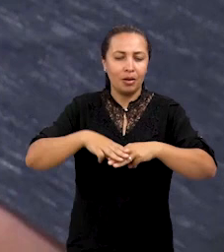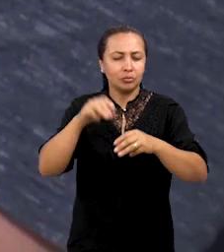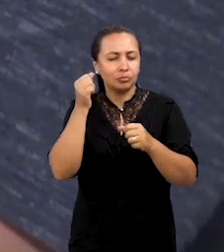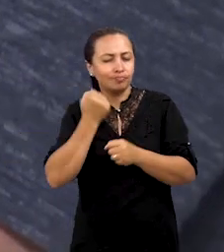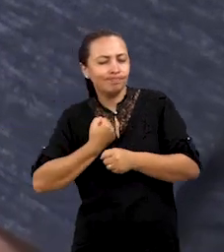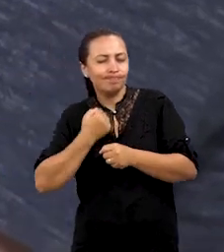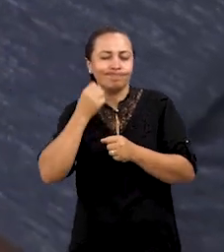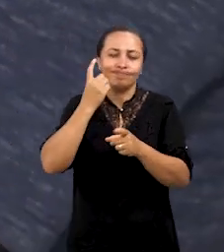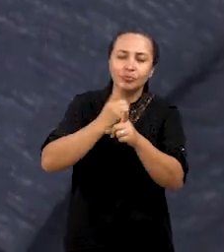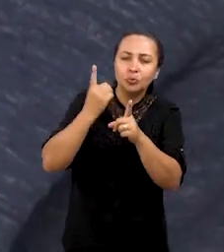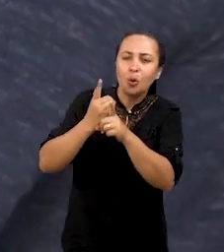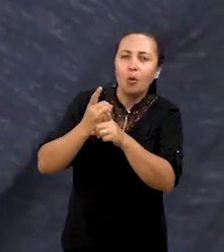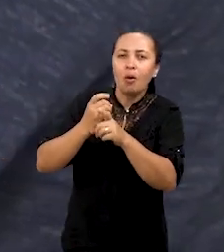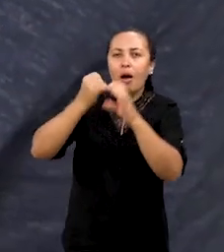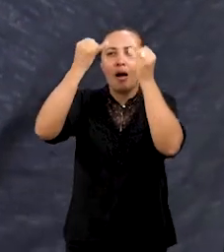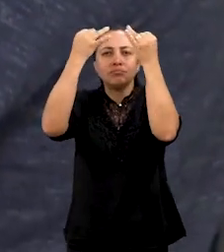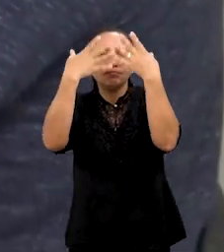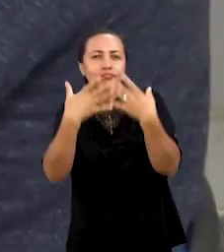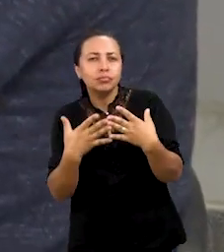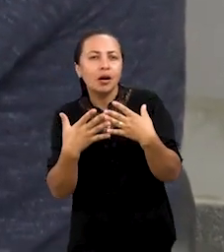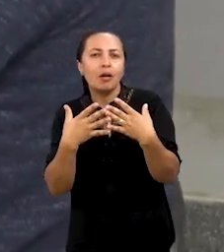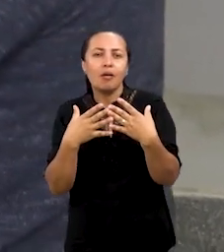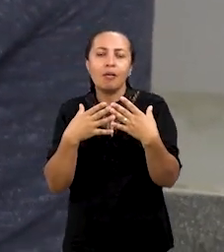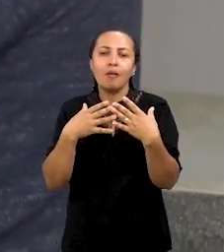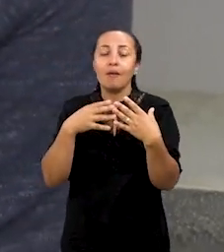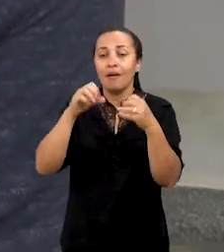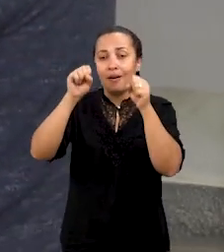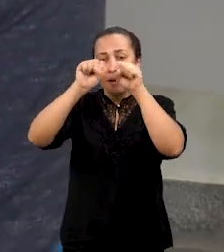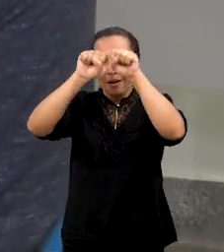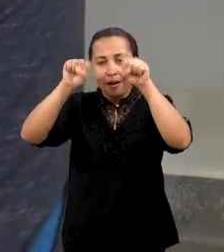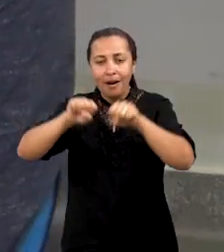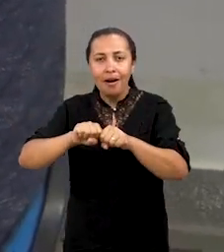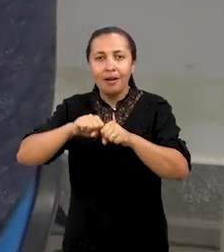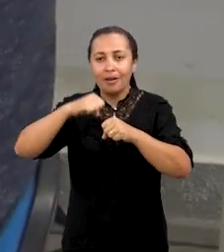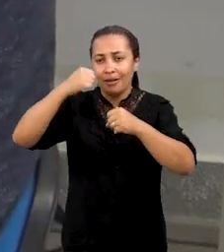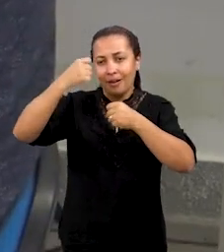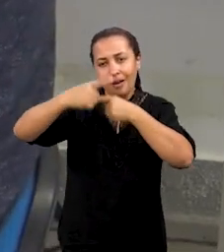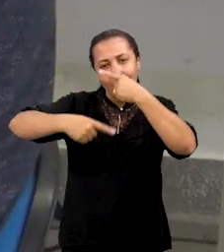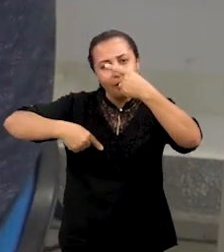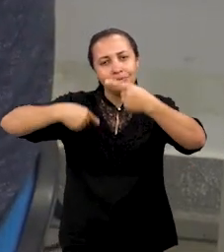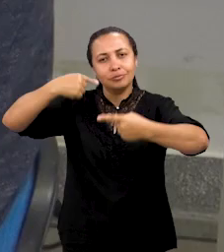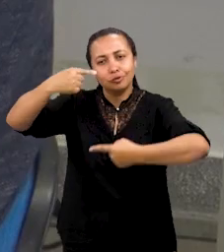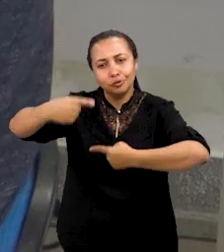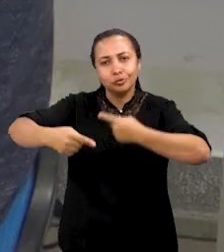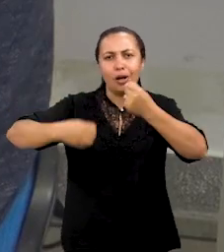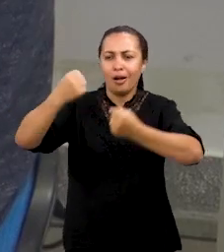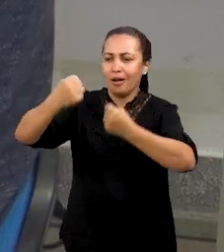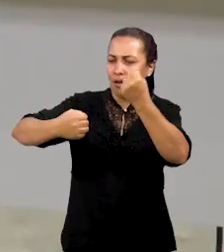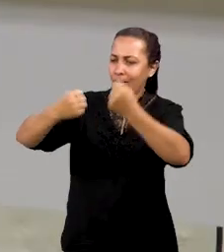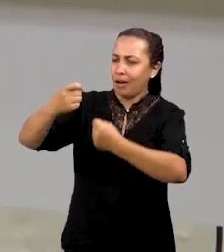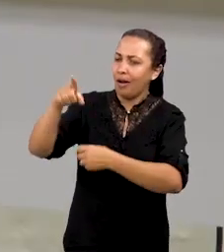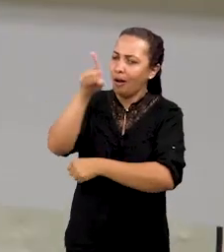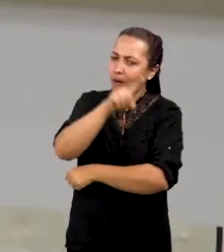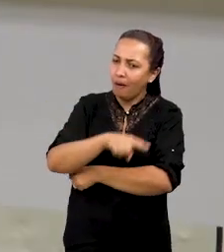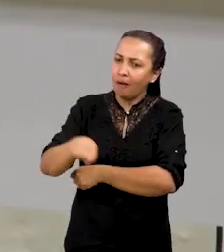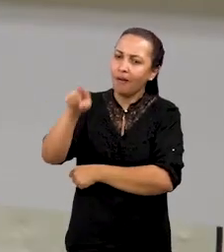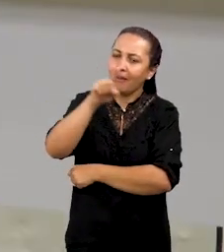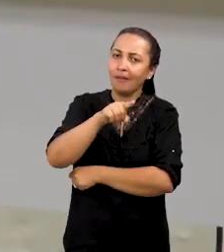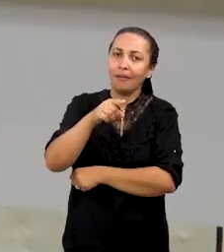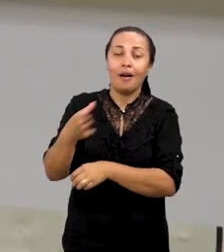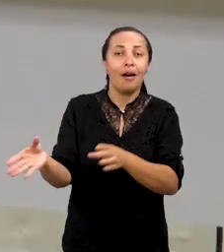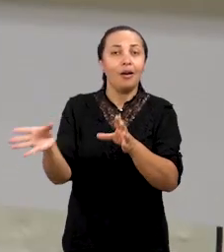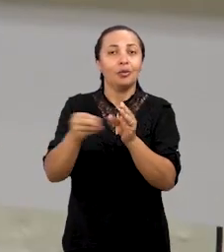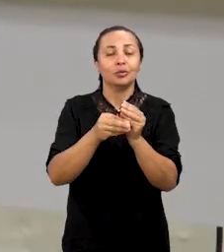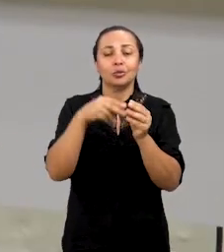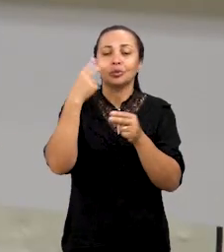conseguiu descrever a cinemática do eixo da roda do carro. Essa descrição da cinemática trouxe para a gente os valores necessários